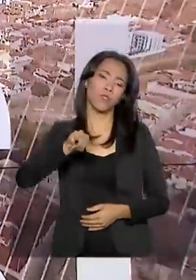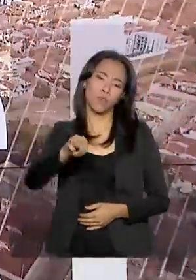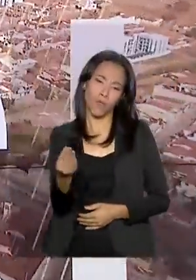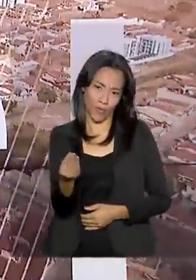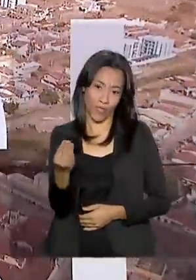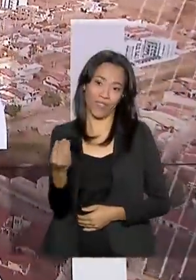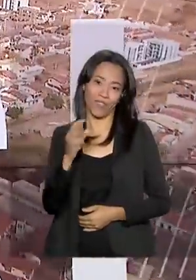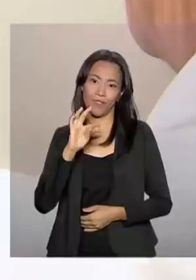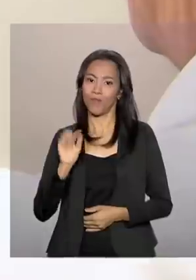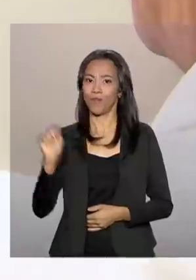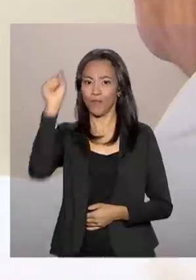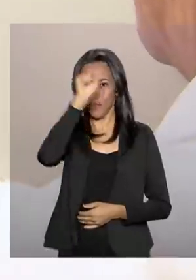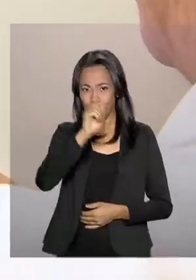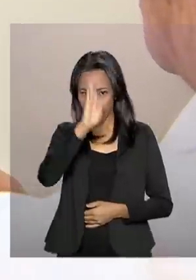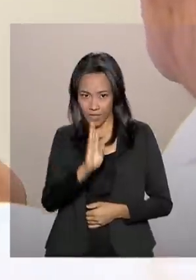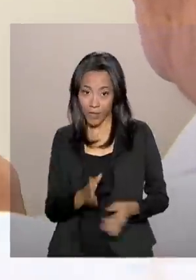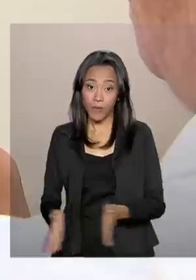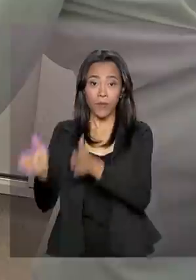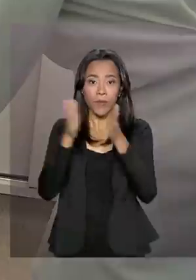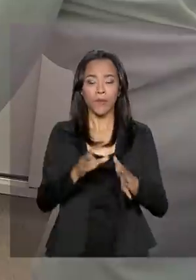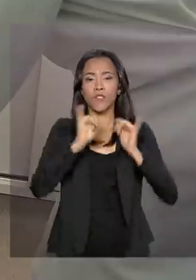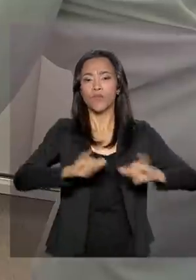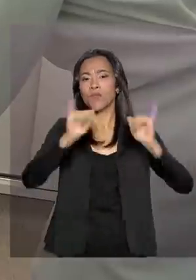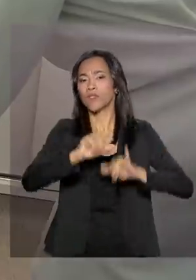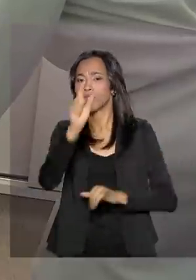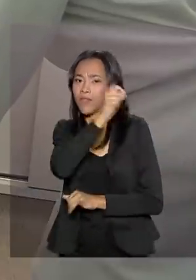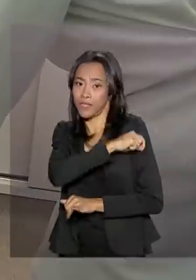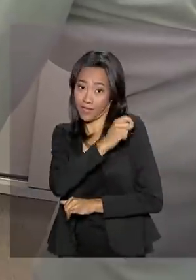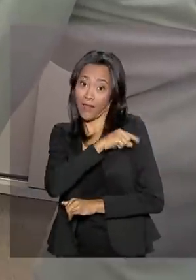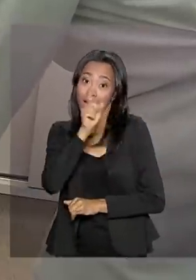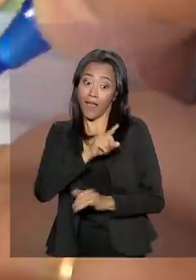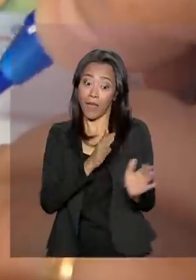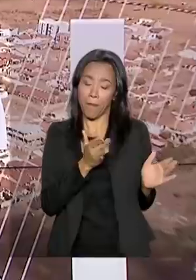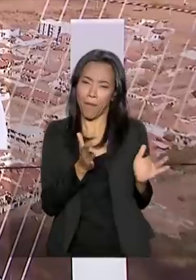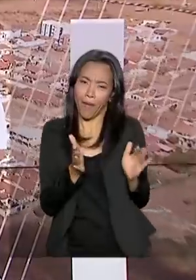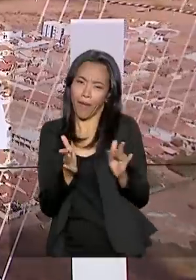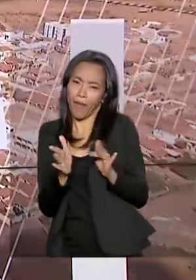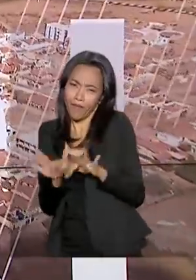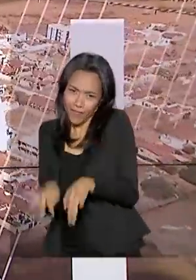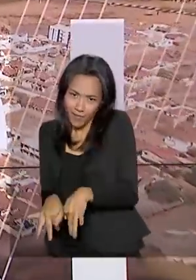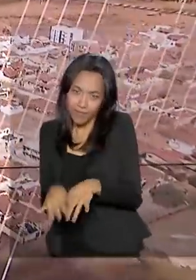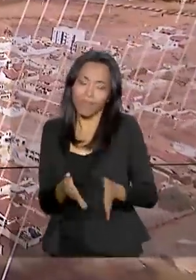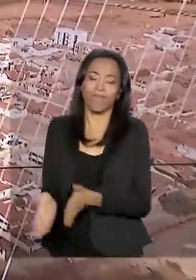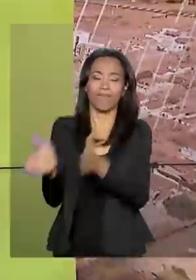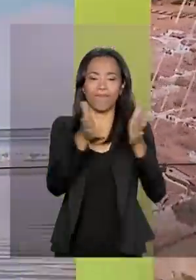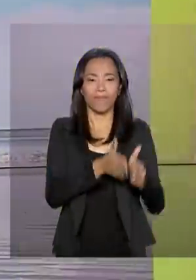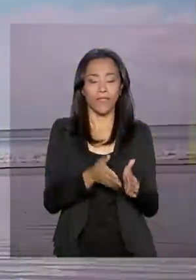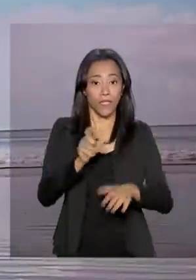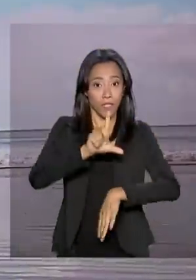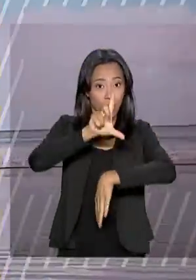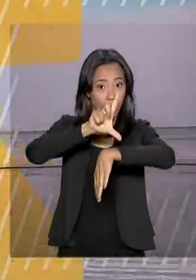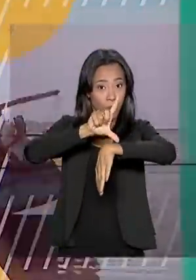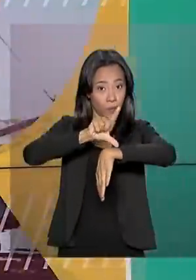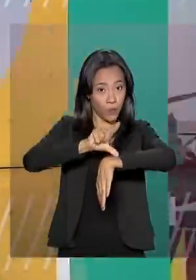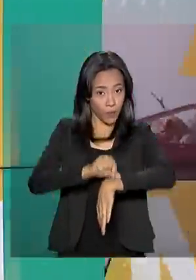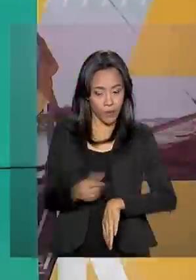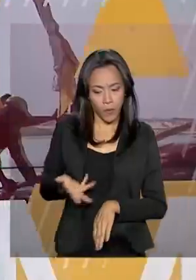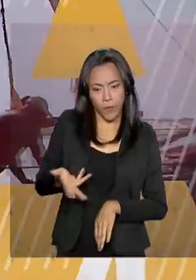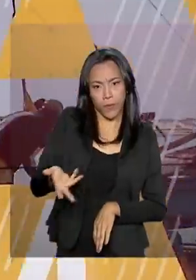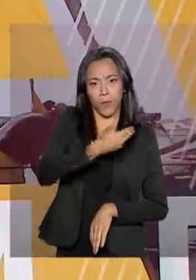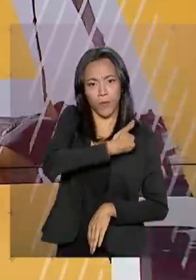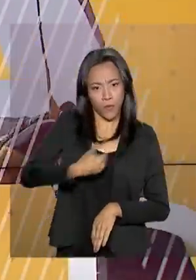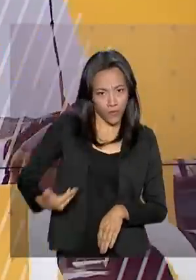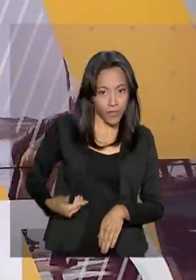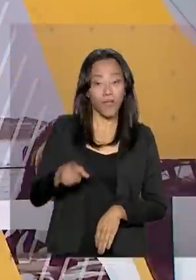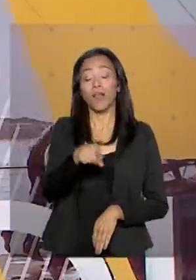todo o país. Campanha de vacinação contra a gripe entra na reta final. Corrida contra o tempo. Senado vota medida